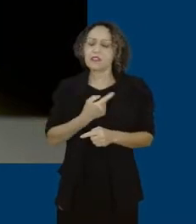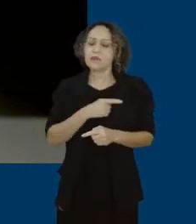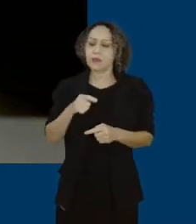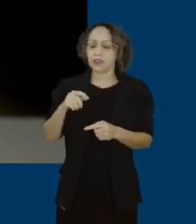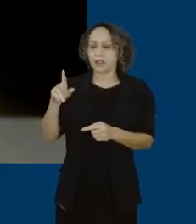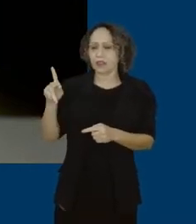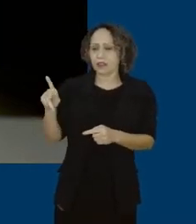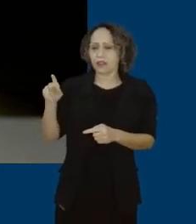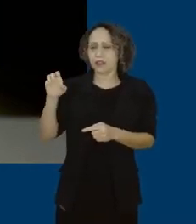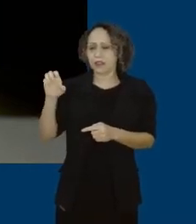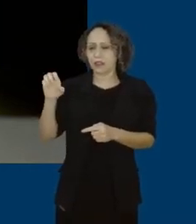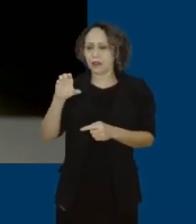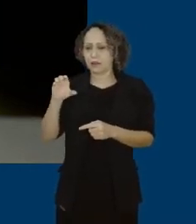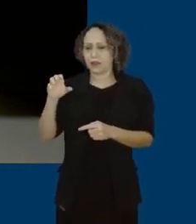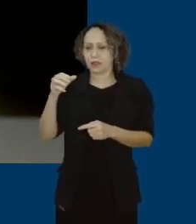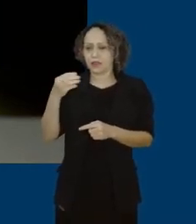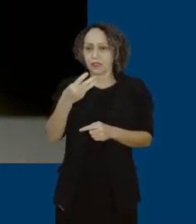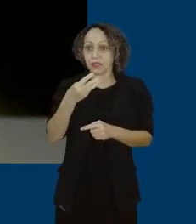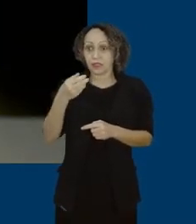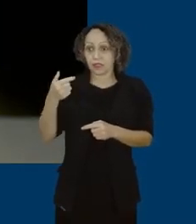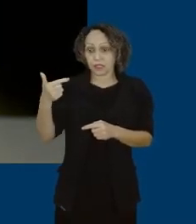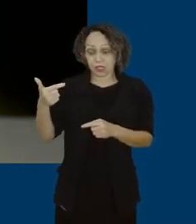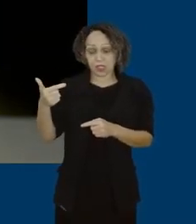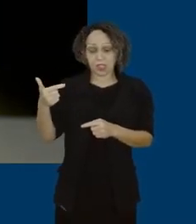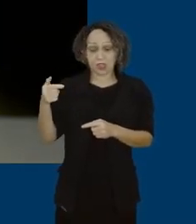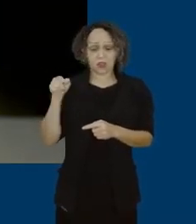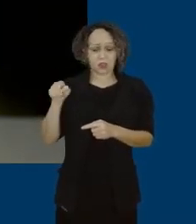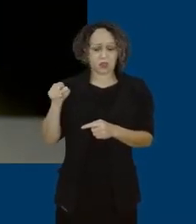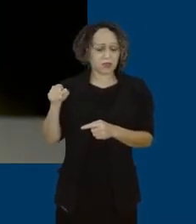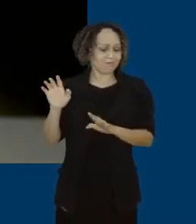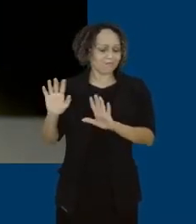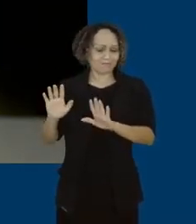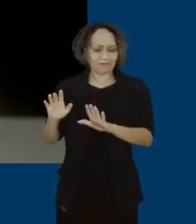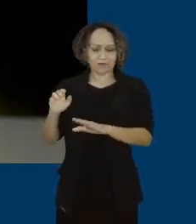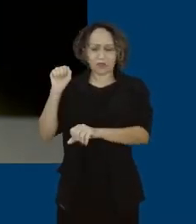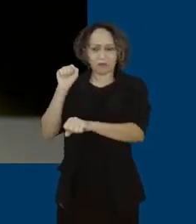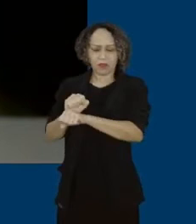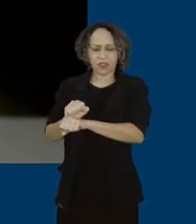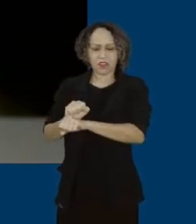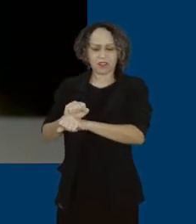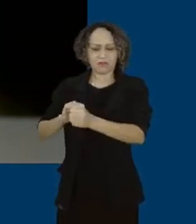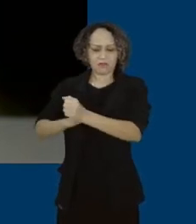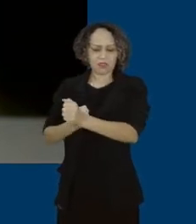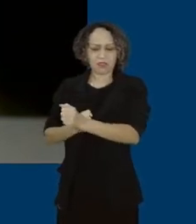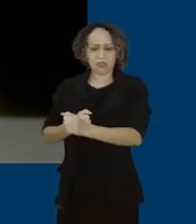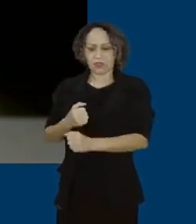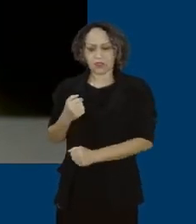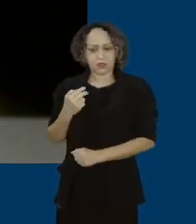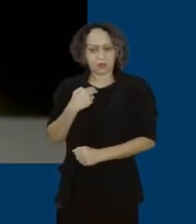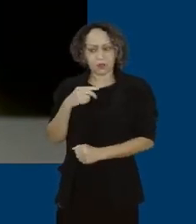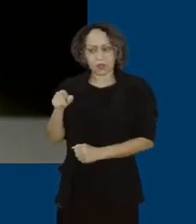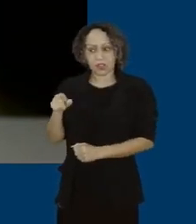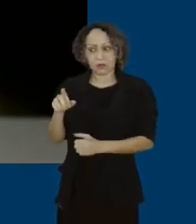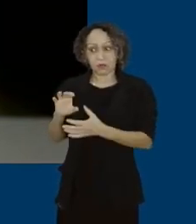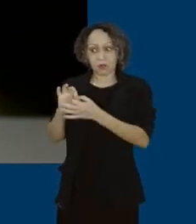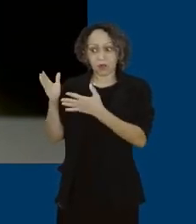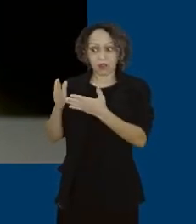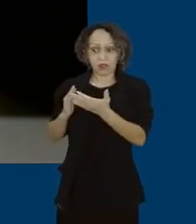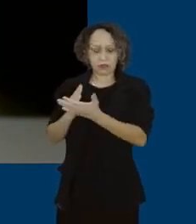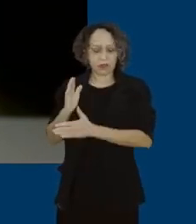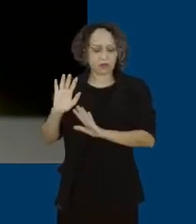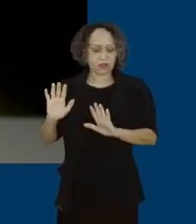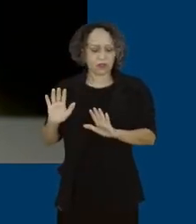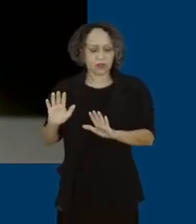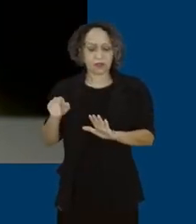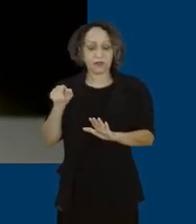32, que nós barramos. Eles não têm 308 votos, nós não podemos deixar que eles aprovam, que iria privatizar